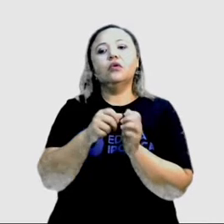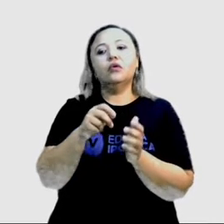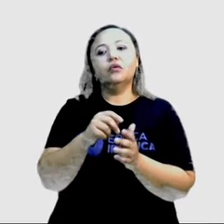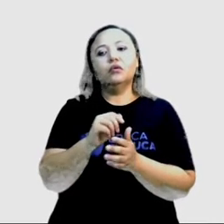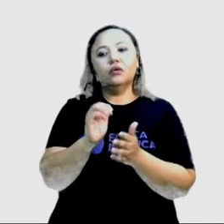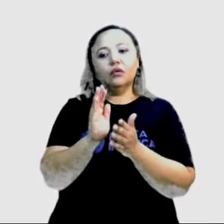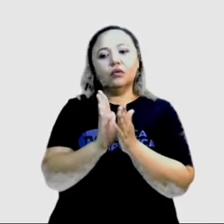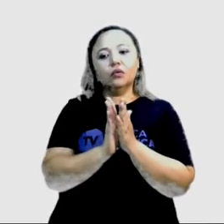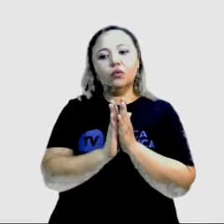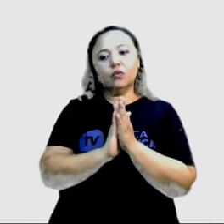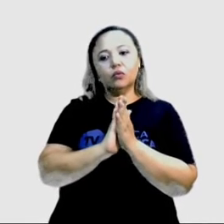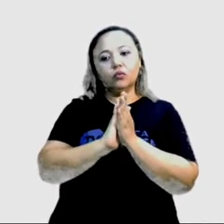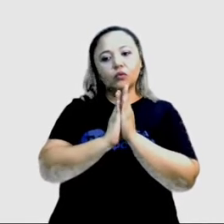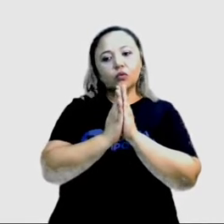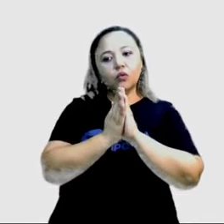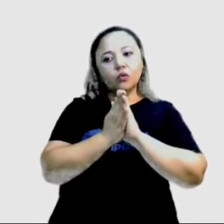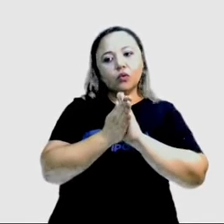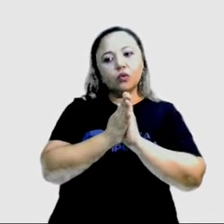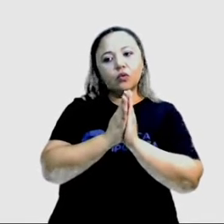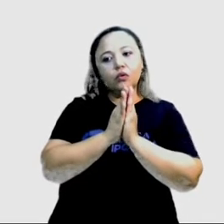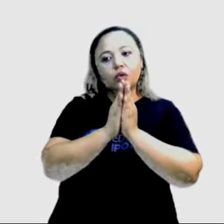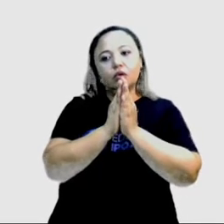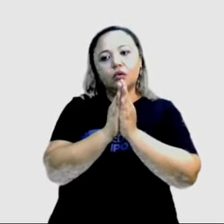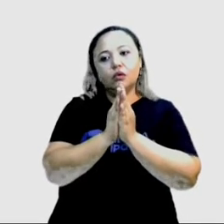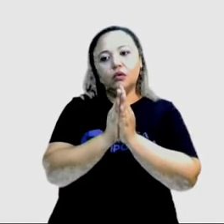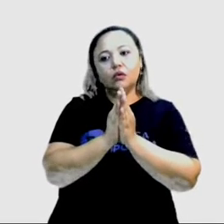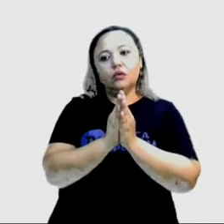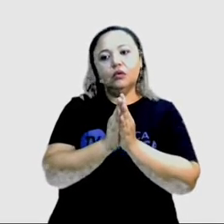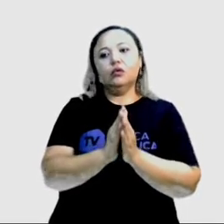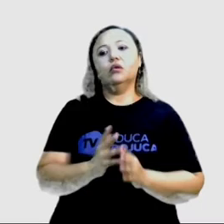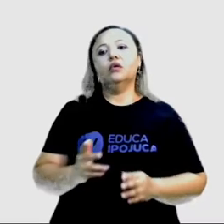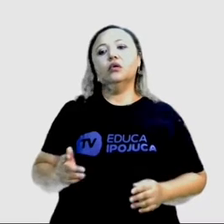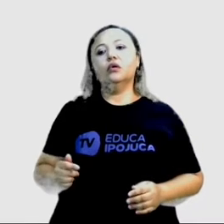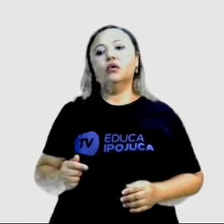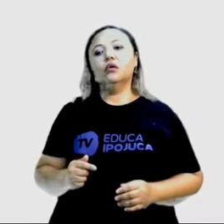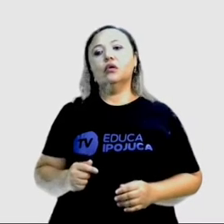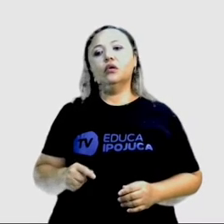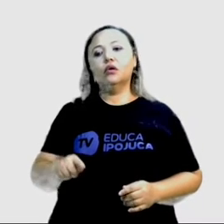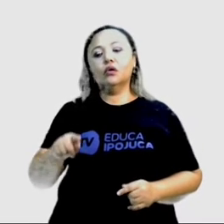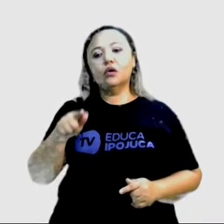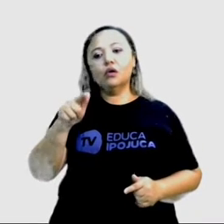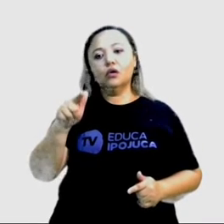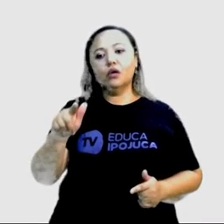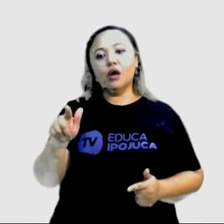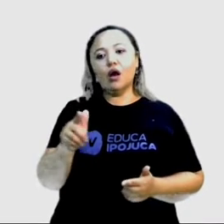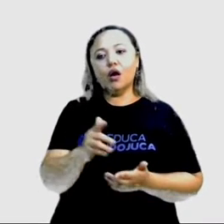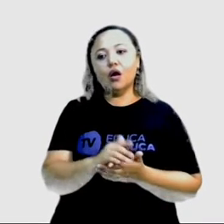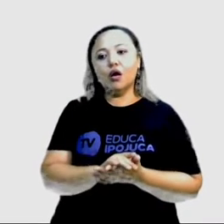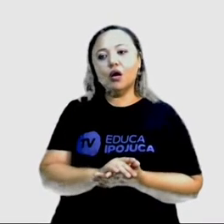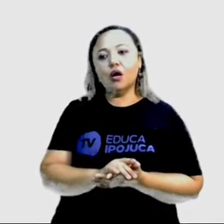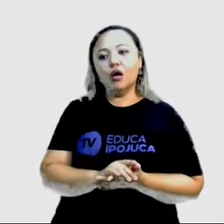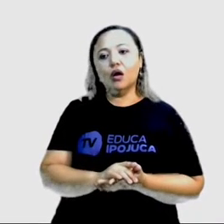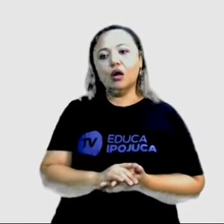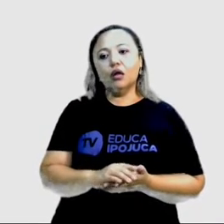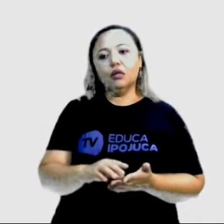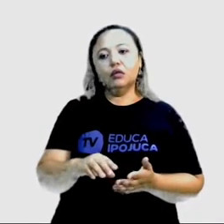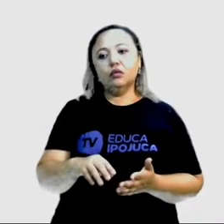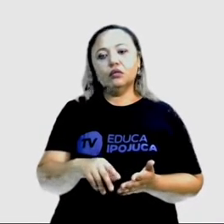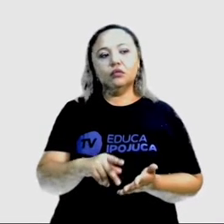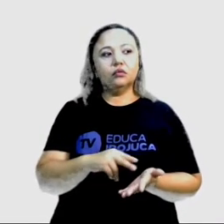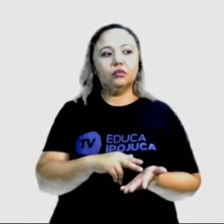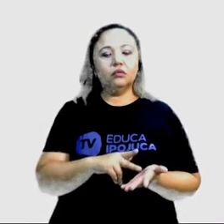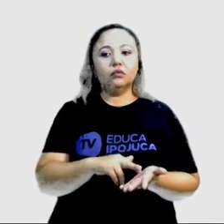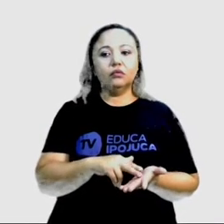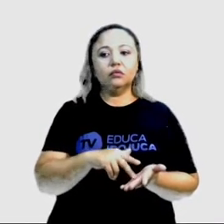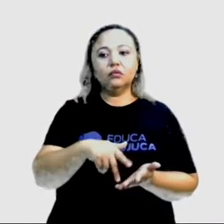Corpo bem coladinho, um com o outro. Aqui, zumba, tá? Aí temos aí o semba, lá